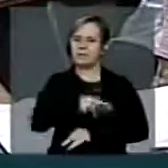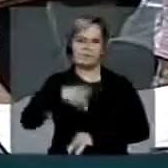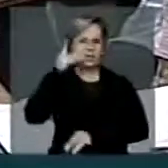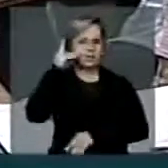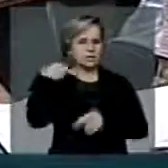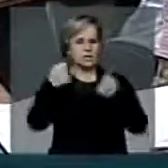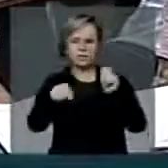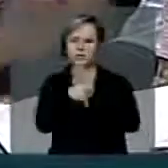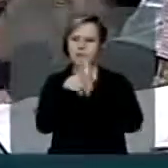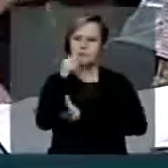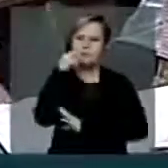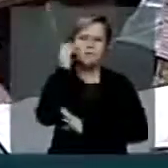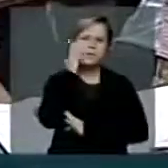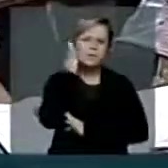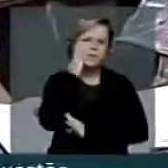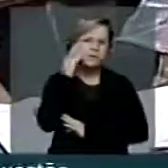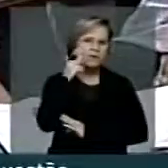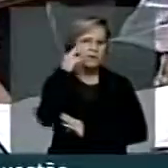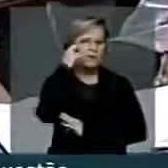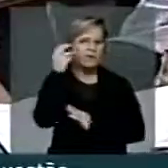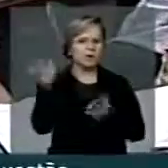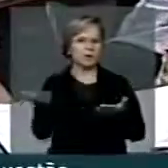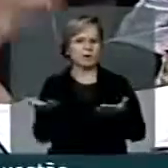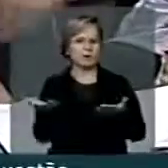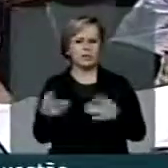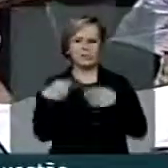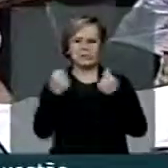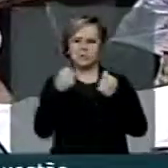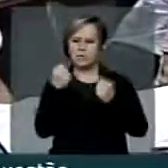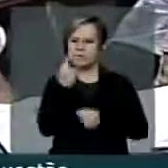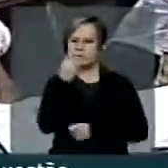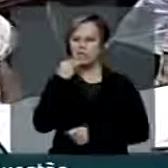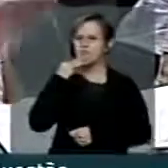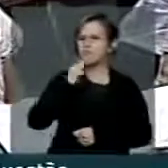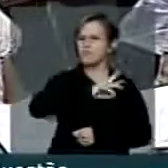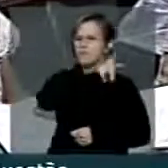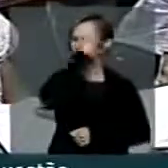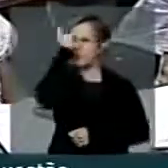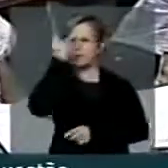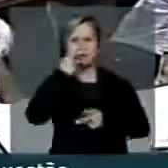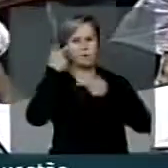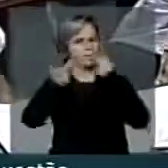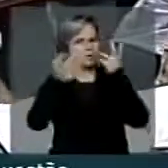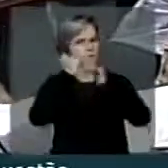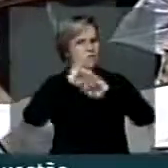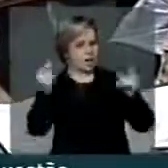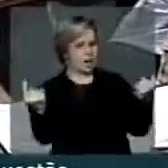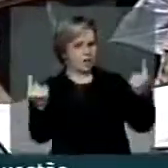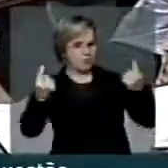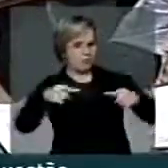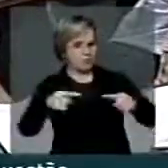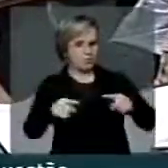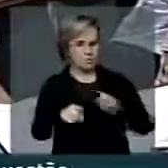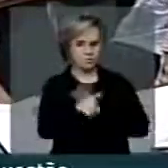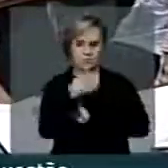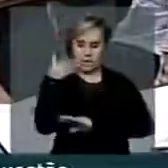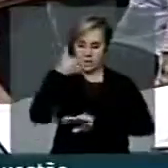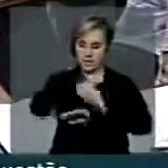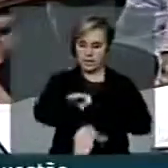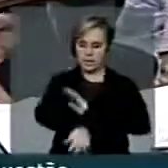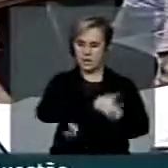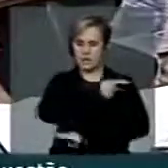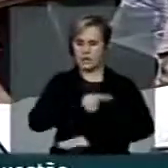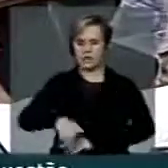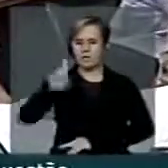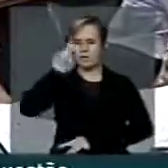cara, tem que haver limites. Um milhão de pessoas se manifestaram contra a posse dele na Comissão de Direitos Humanos,